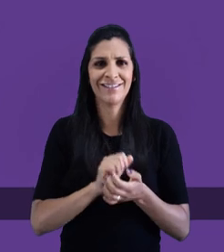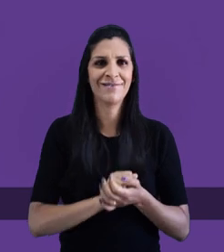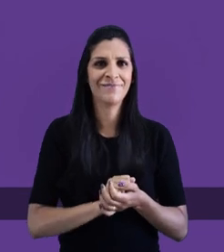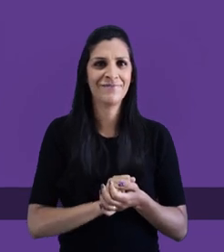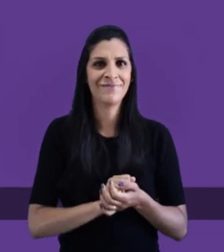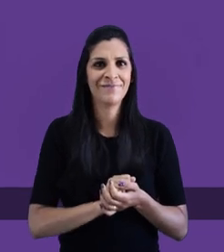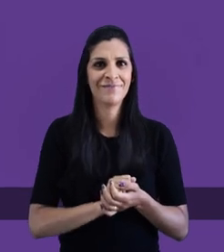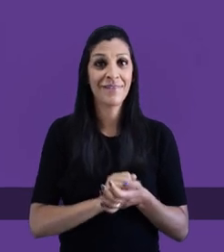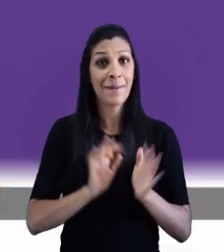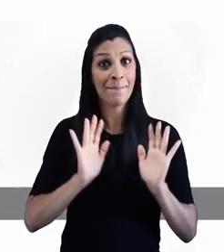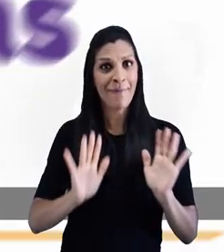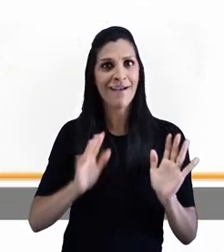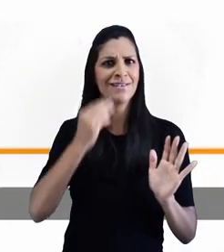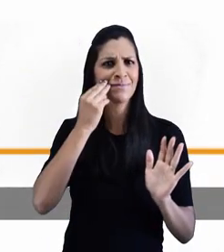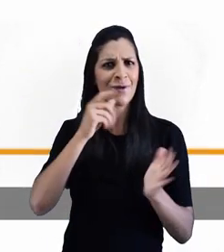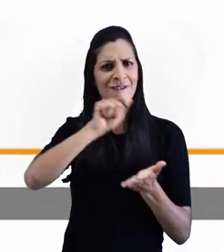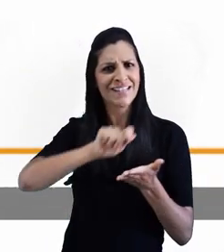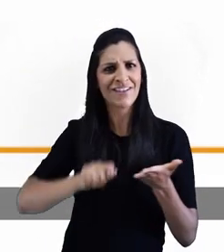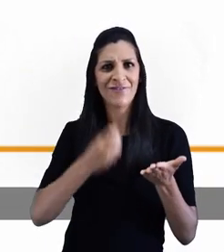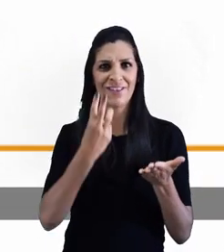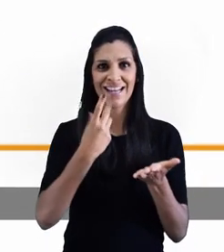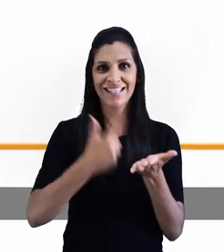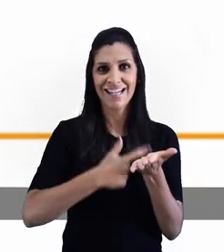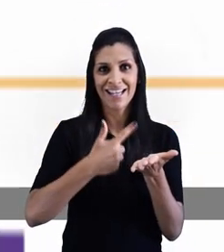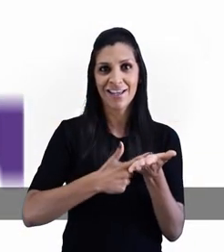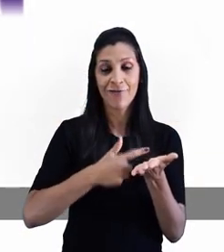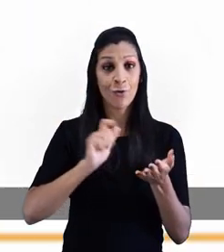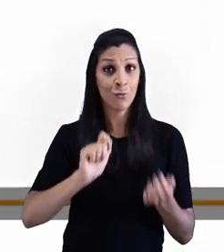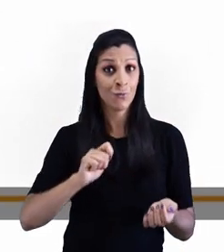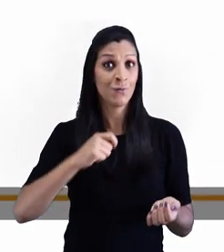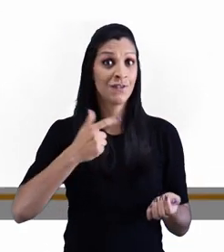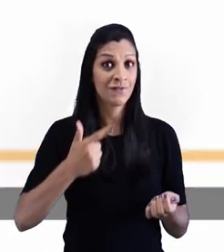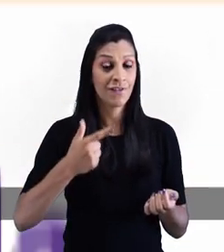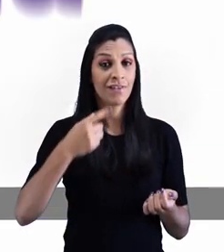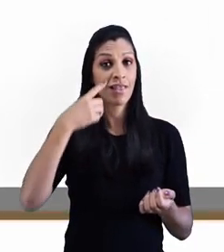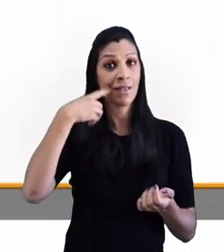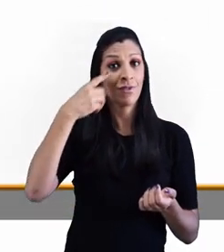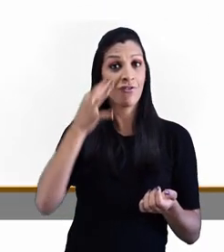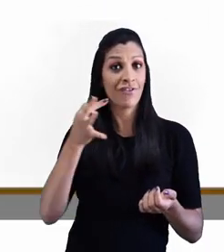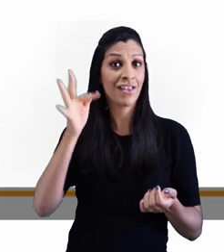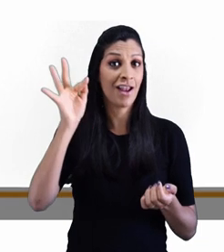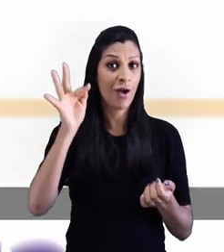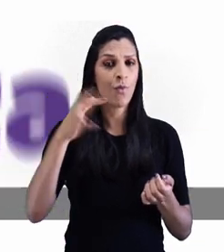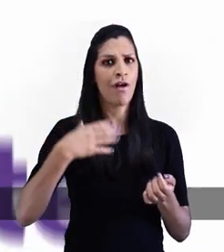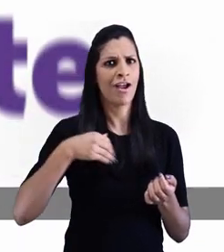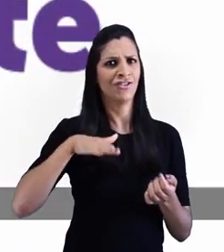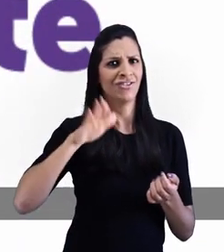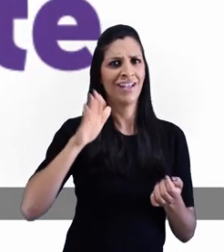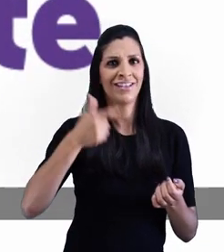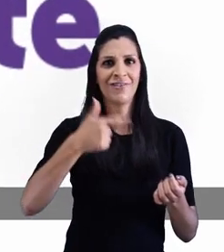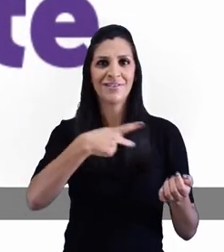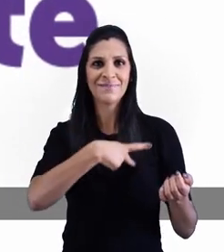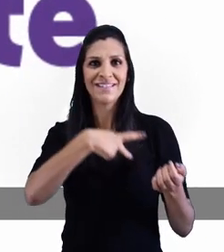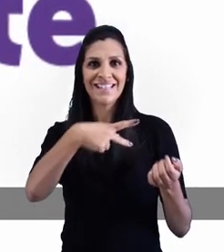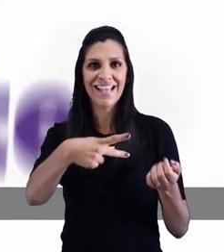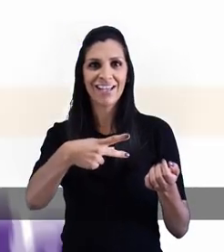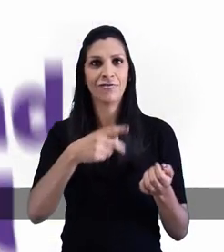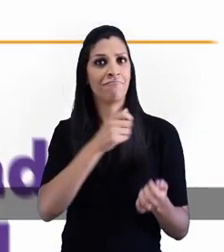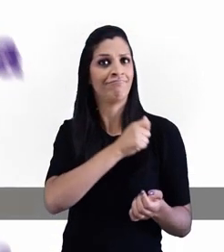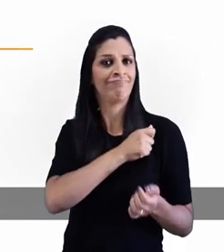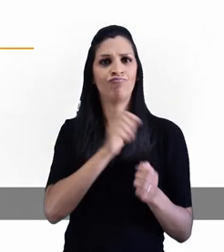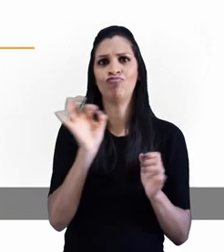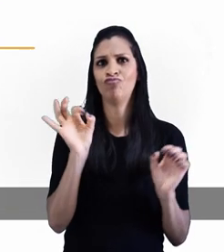ela não foi. Mas ela é mestra em políticas públicas, escreveu três livros, foi duas vezes deputada federal e candidata a vice